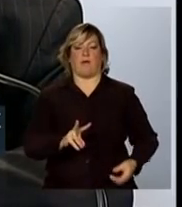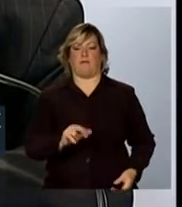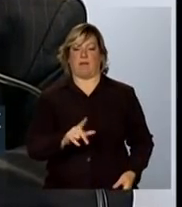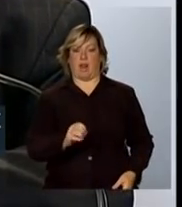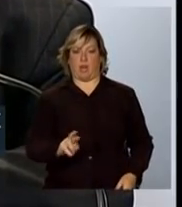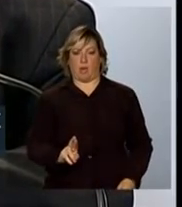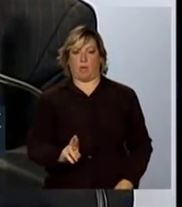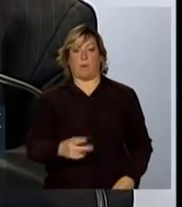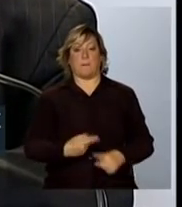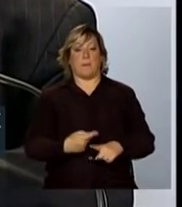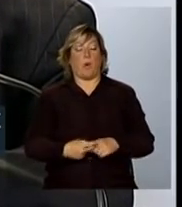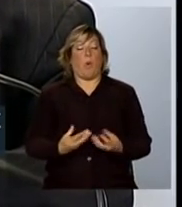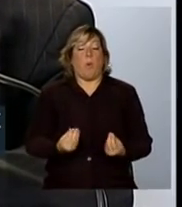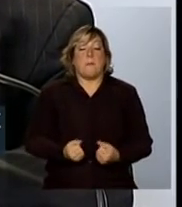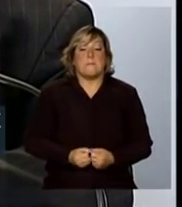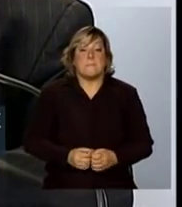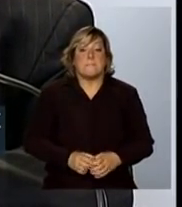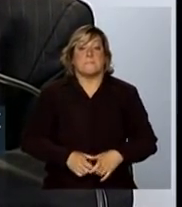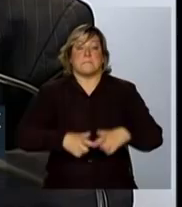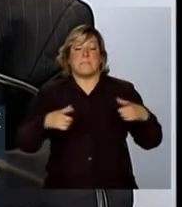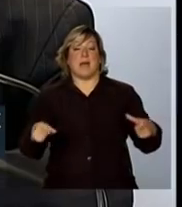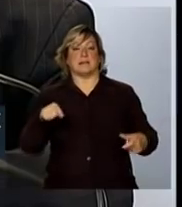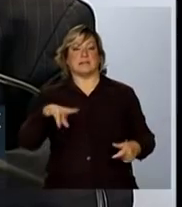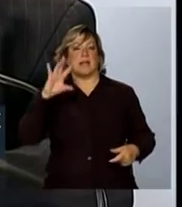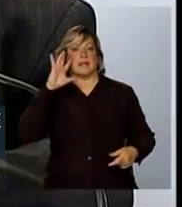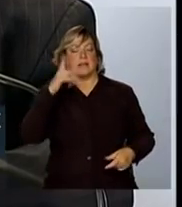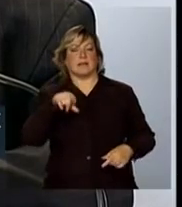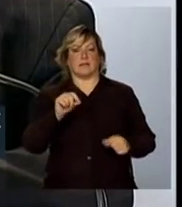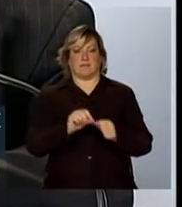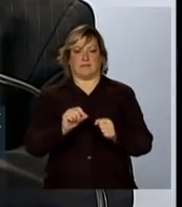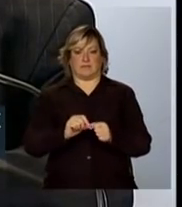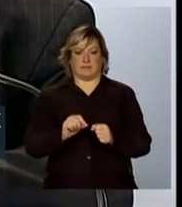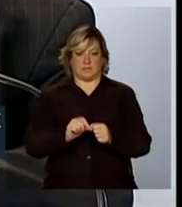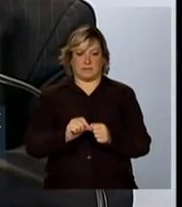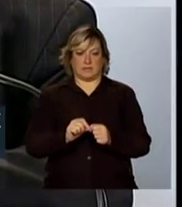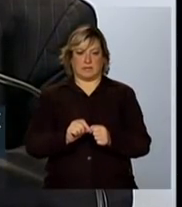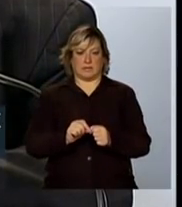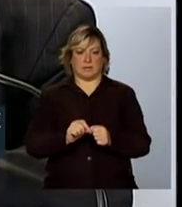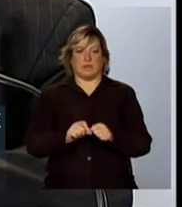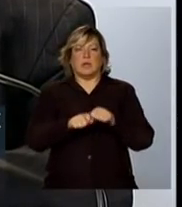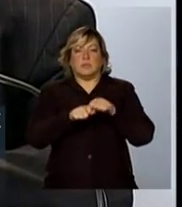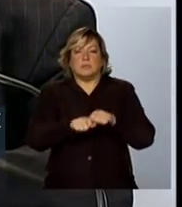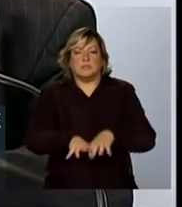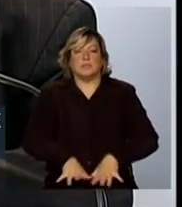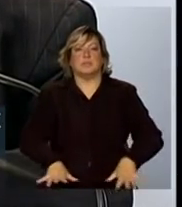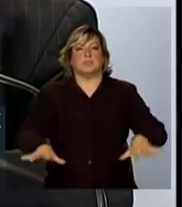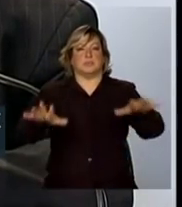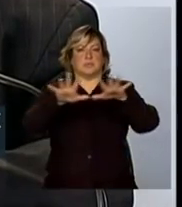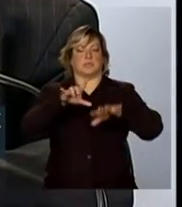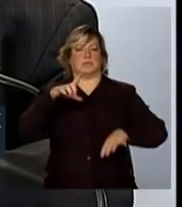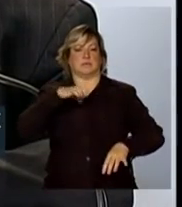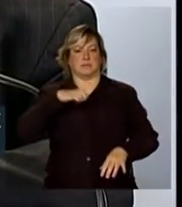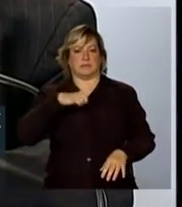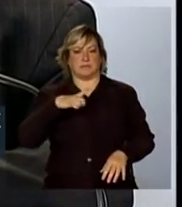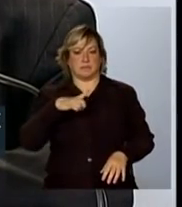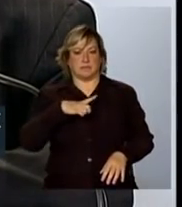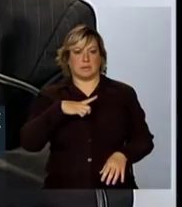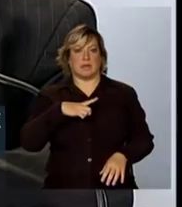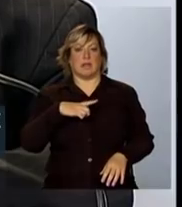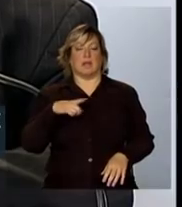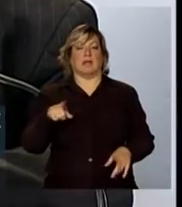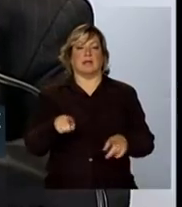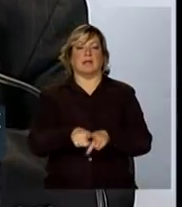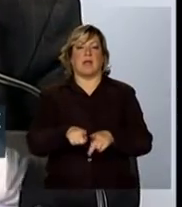porque, quanto mais essa decisão vai sendo, vamos dizer, descentralizada e tomada de